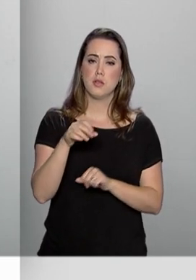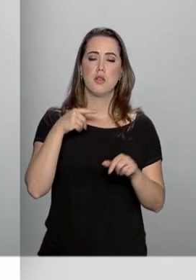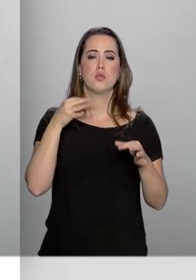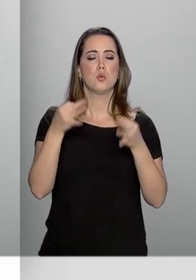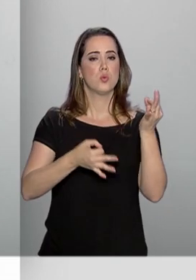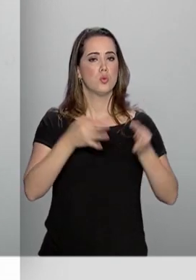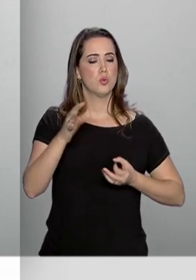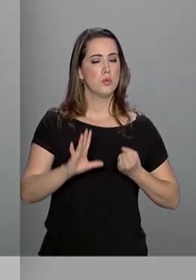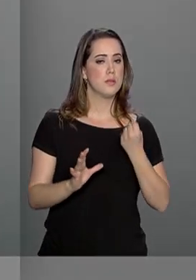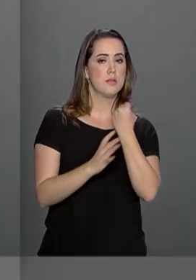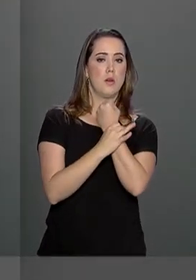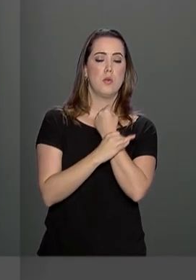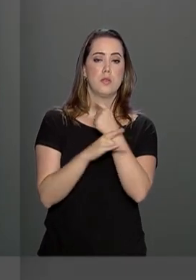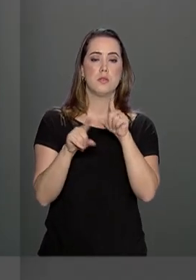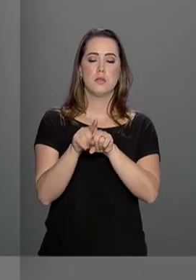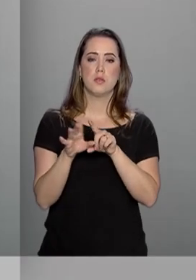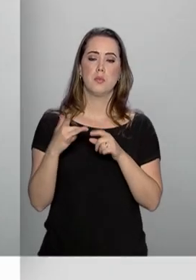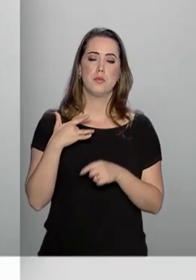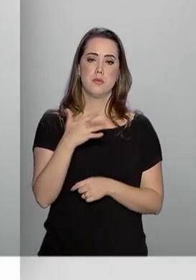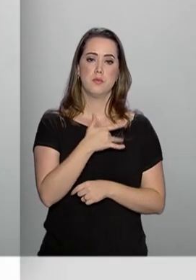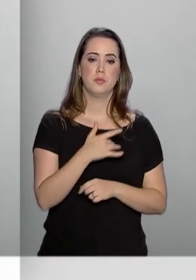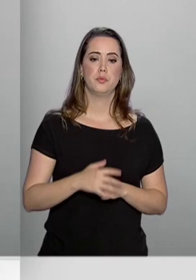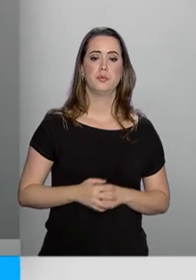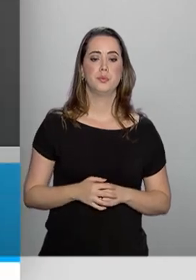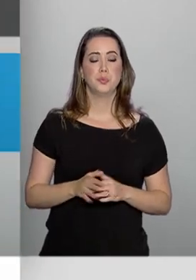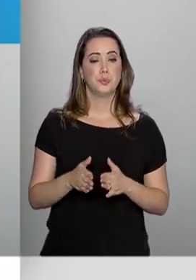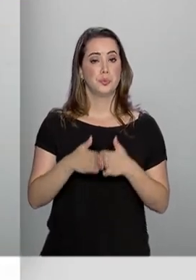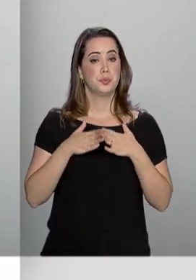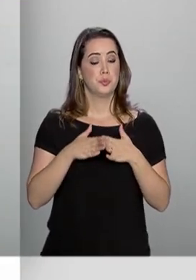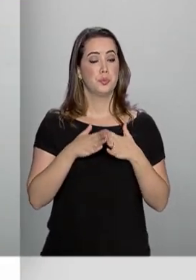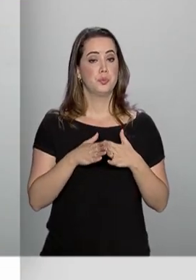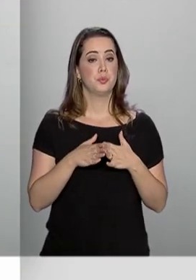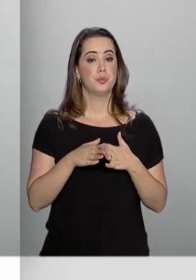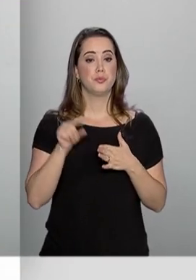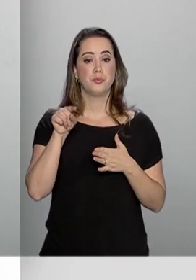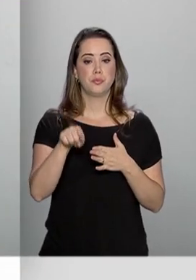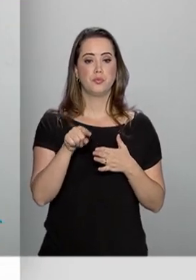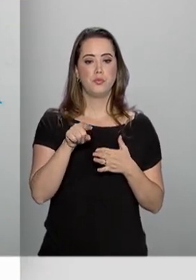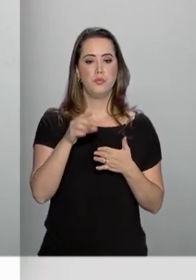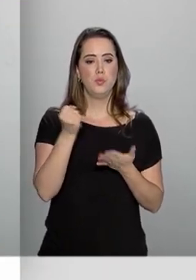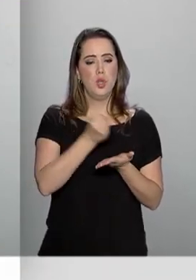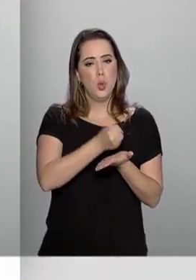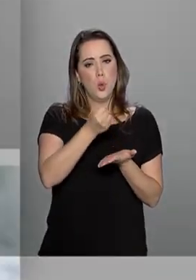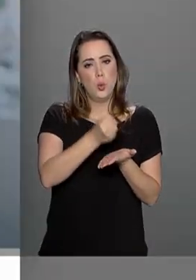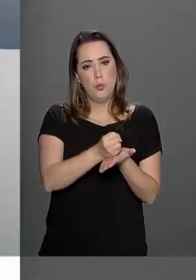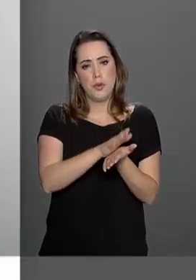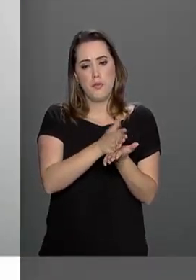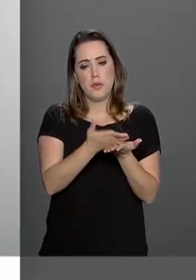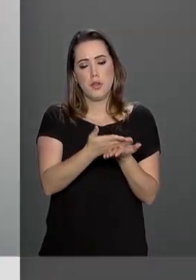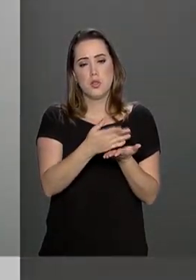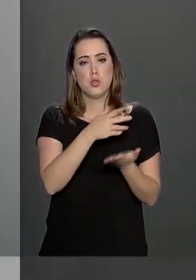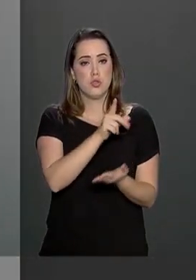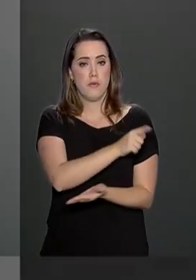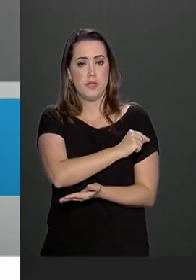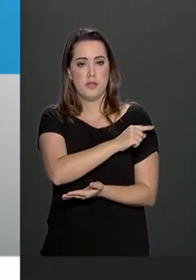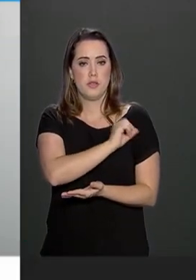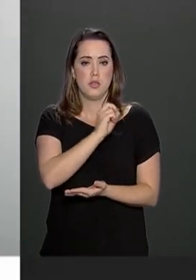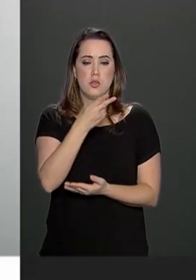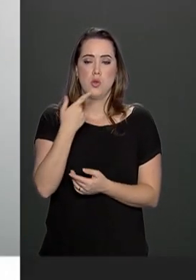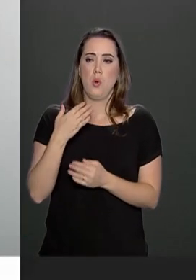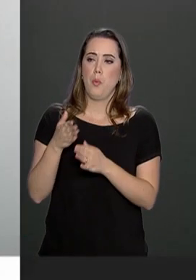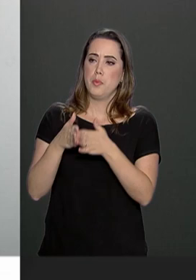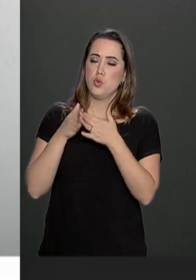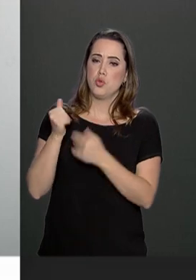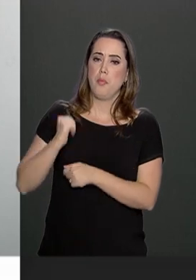justiça e segurança e de saúde. Solicitar o Certificado Internacional de Vacinação ou ter acesso a uma